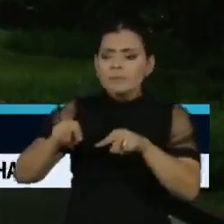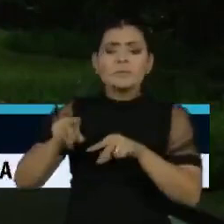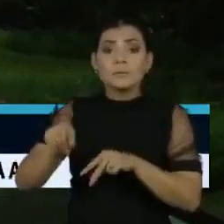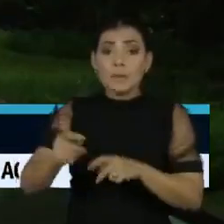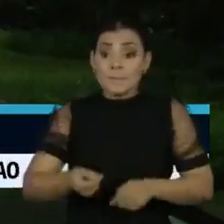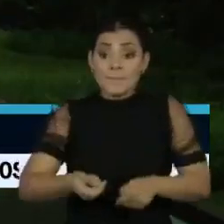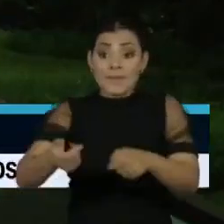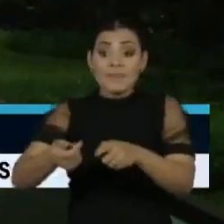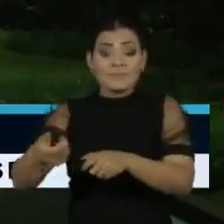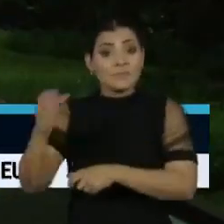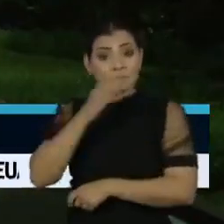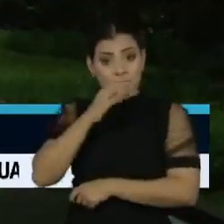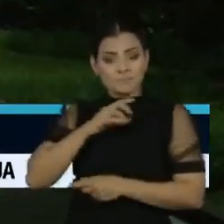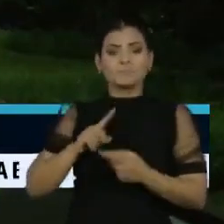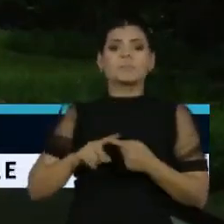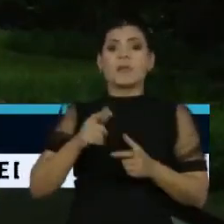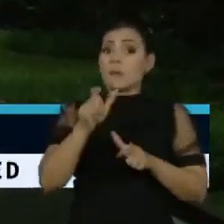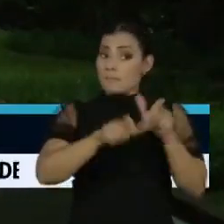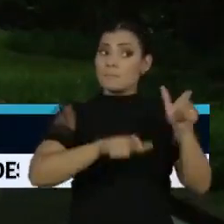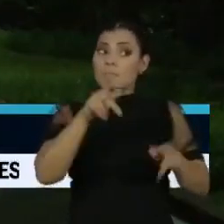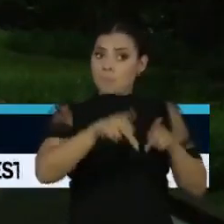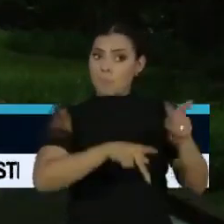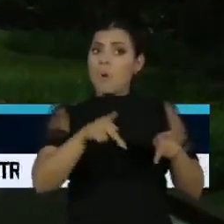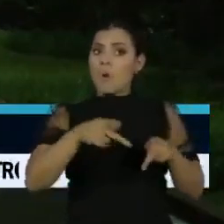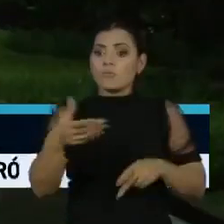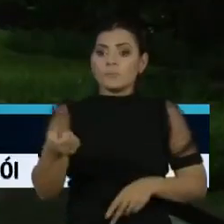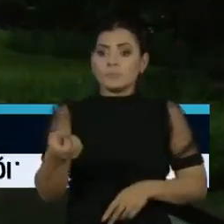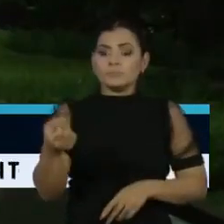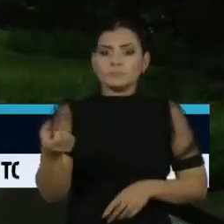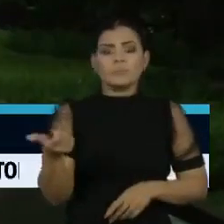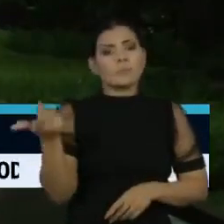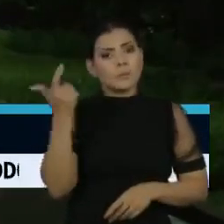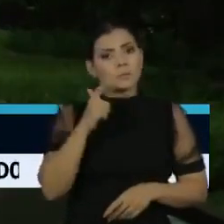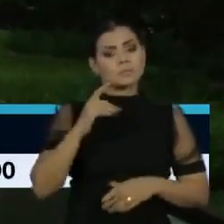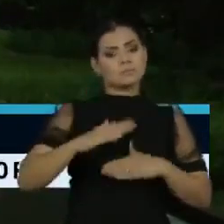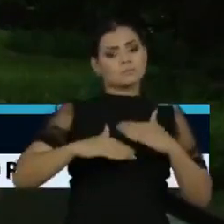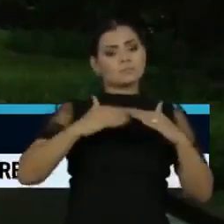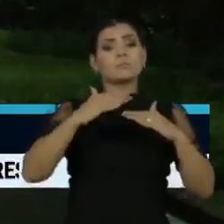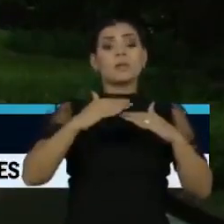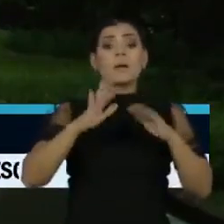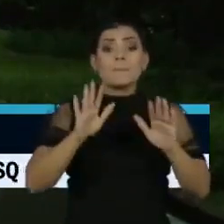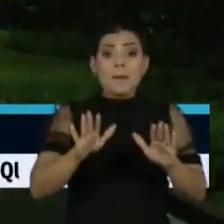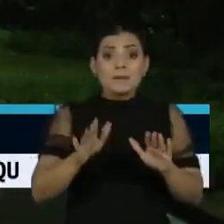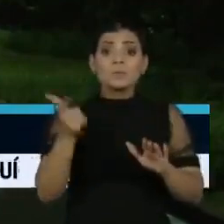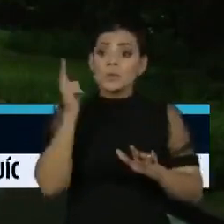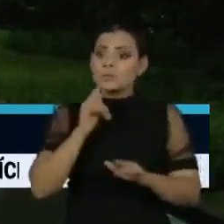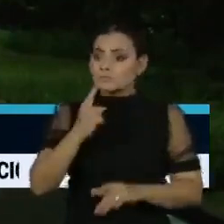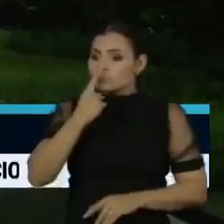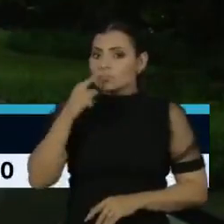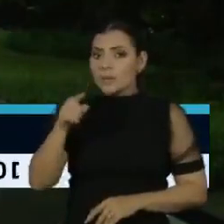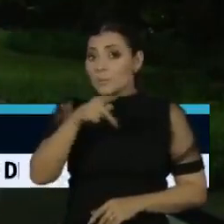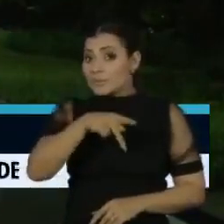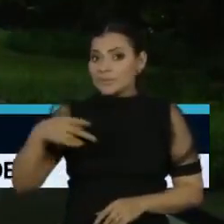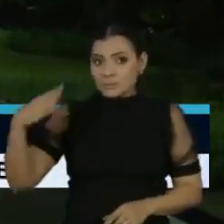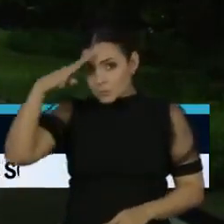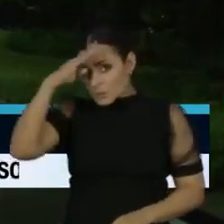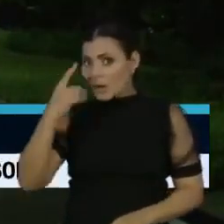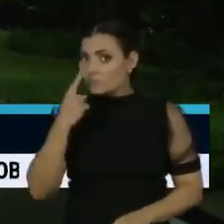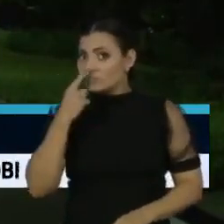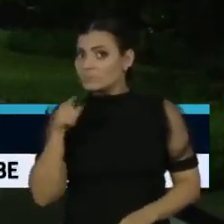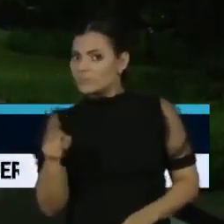auxílio emergencial, renda que muitos brasileiros passaram a ganhar, aumentou o índice de aprovação de Jair Bolsonaro.